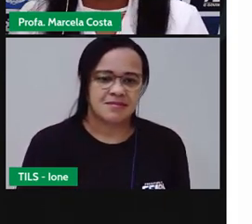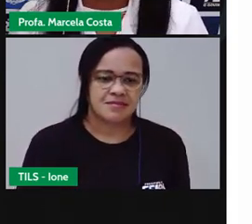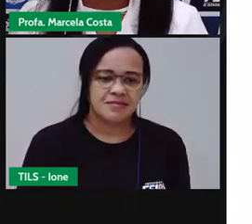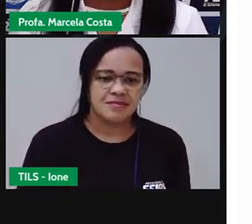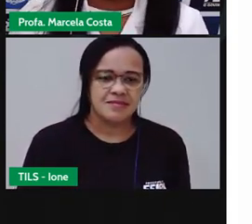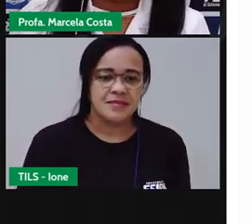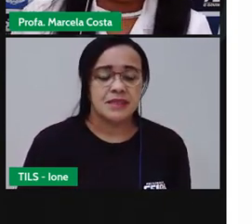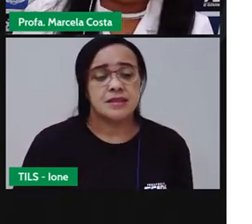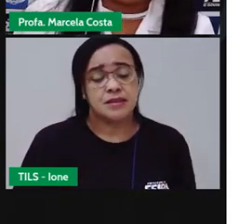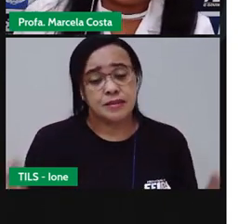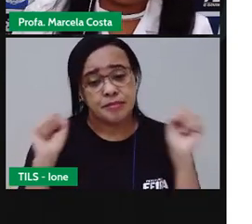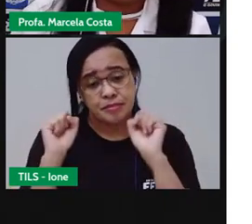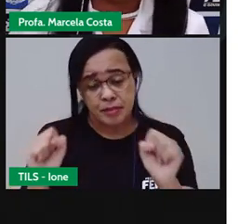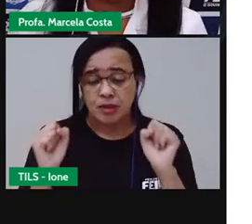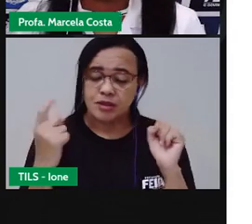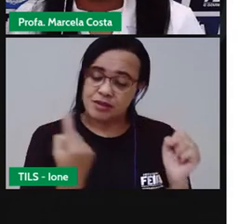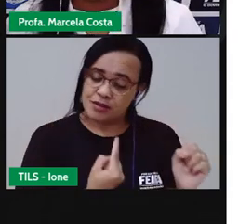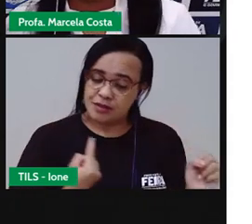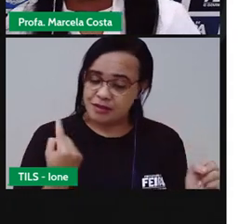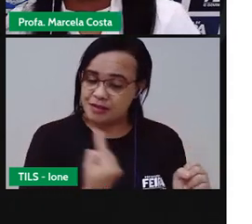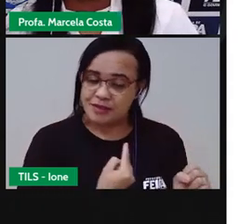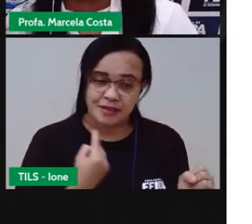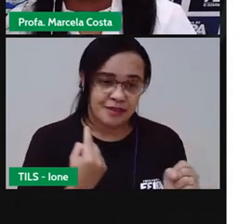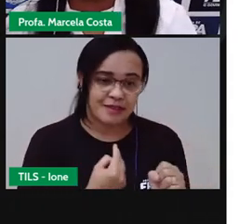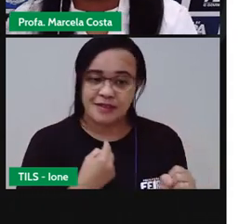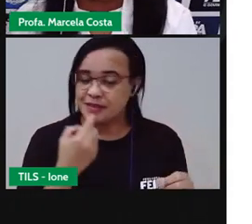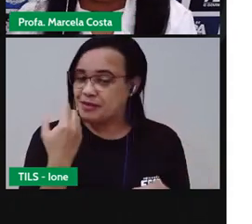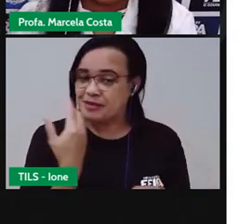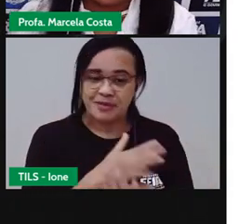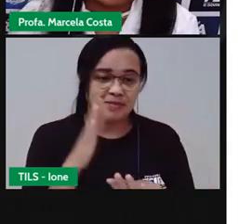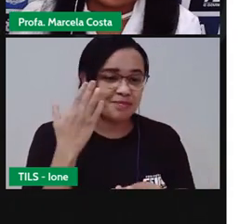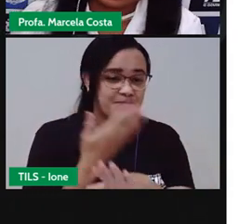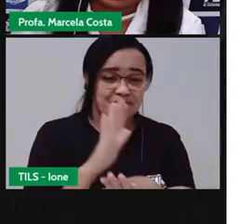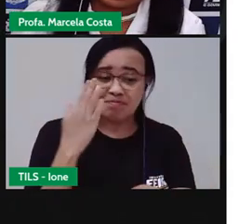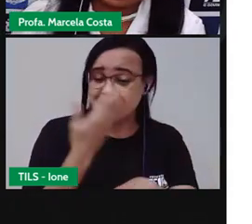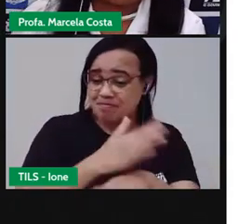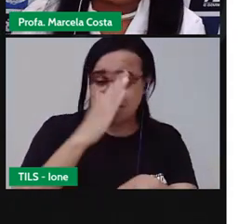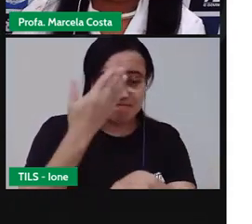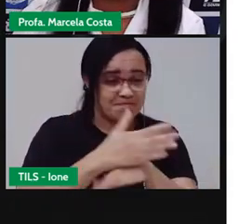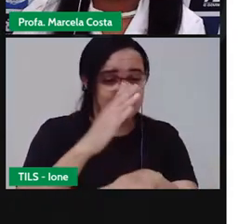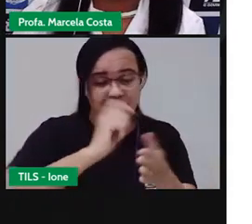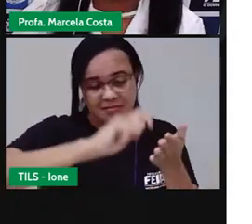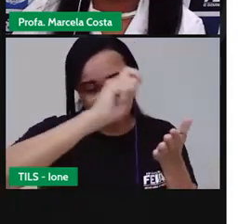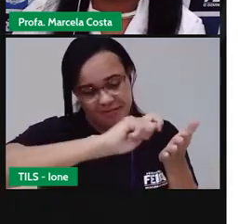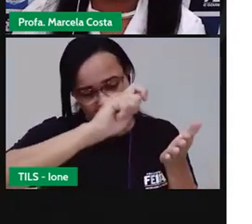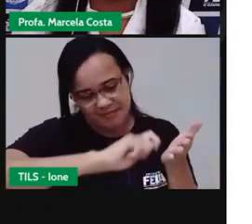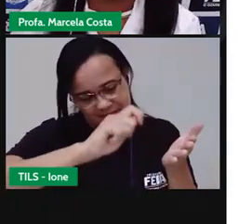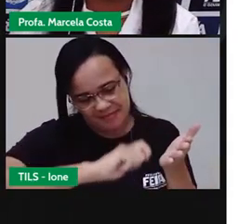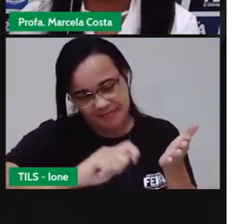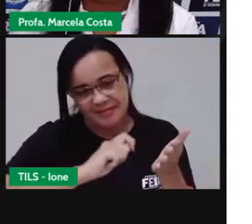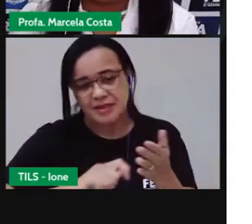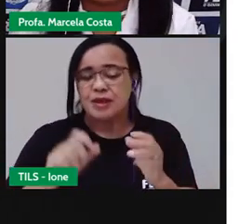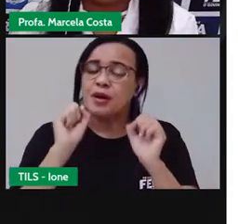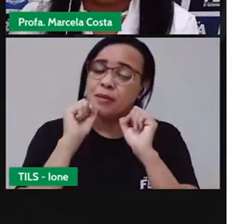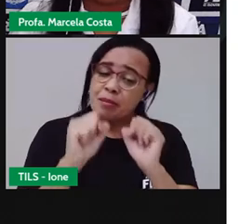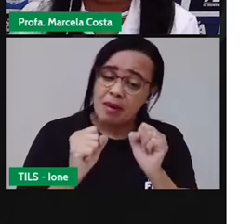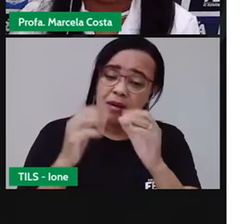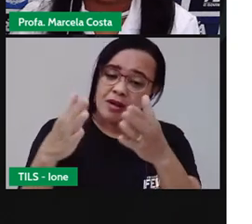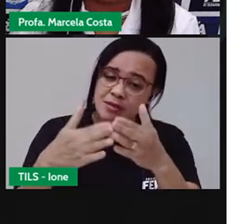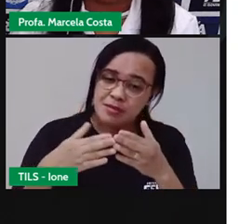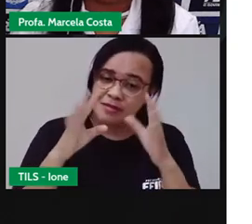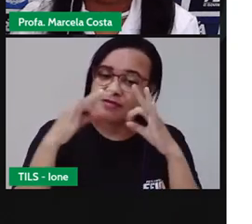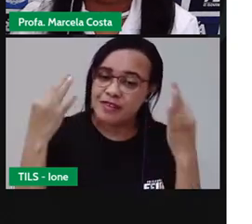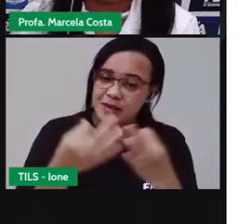Você pode fazer sozinho para treinar a escrita e também pode pedir a ajuda de um familiar,